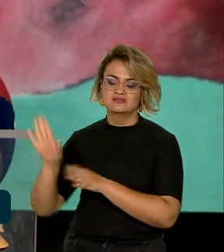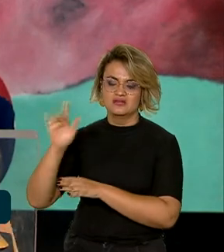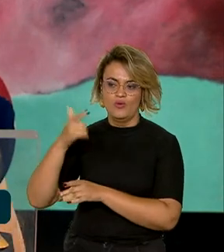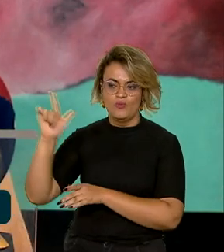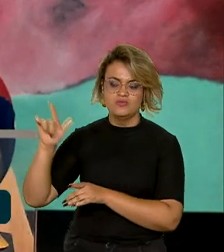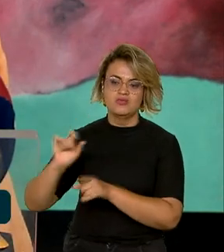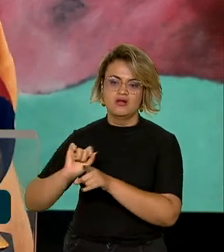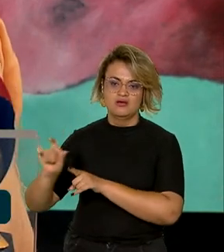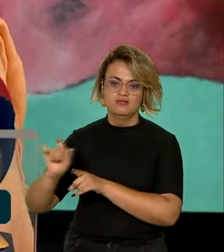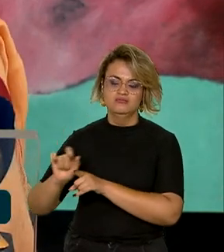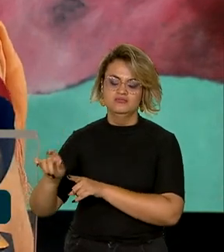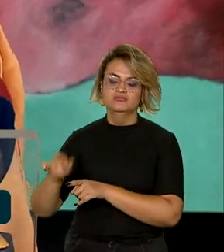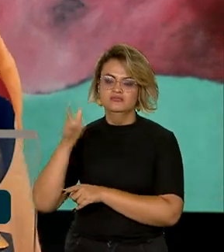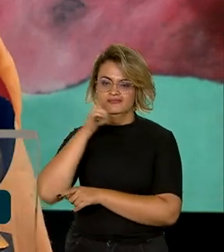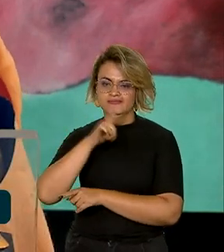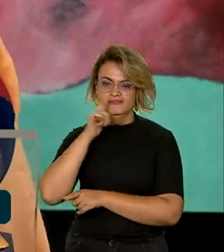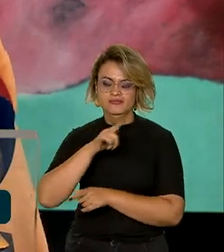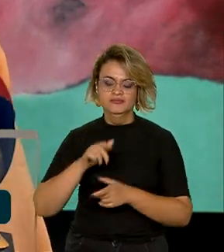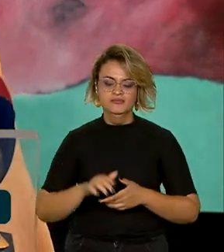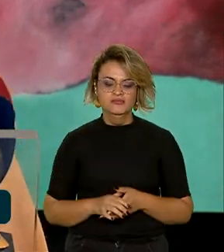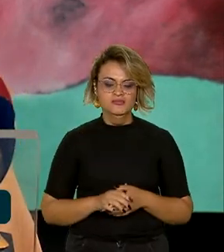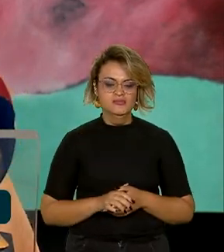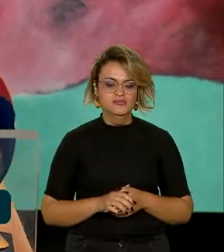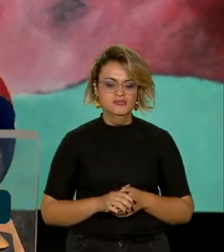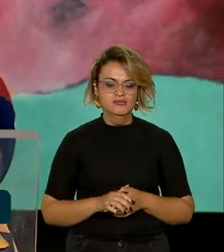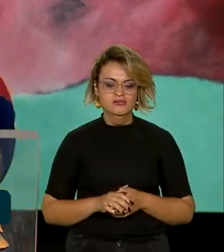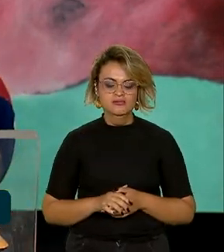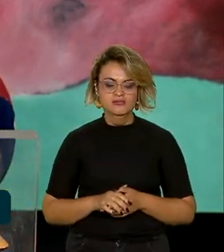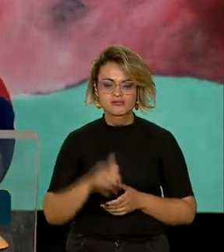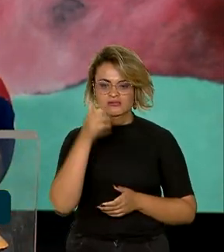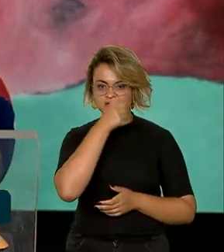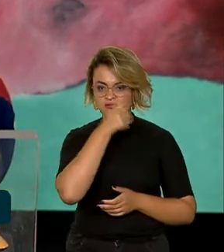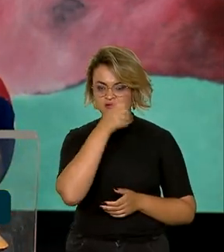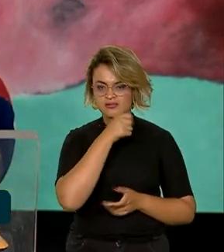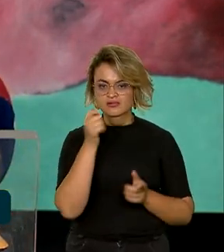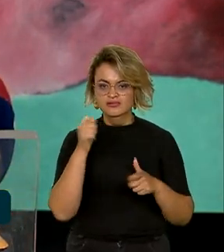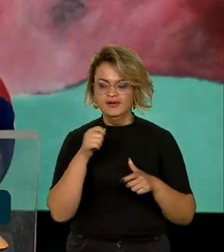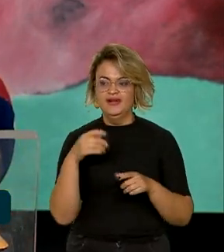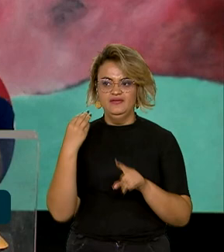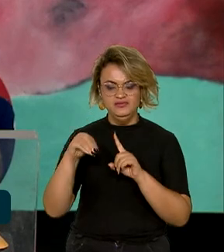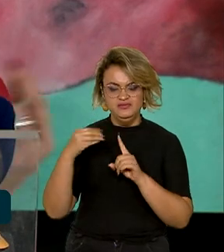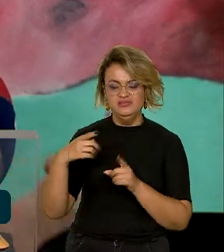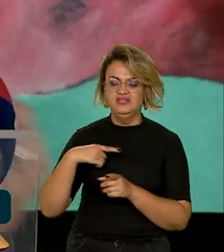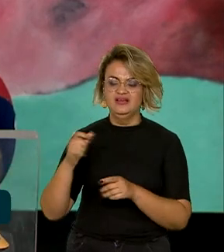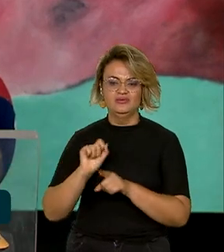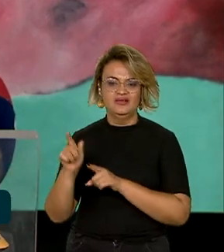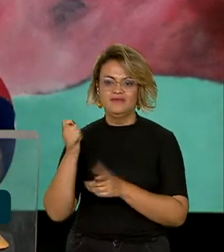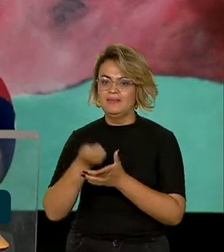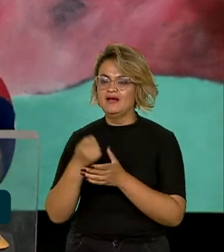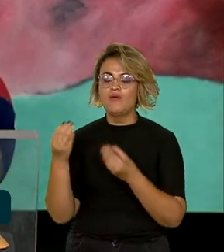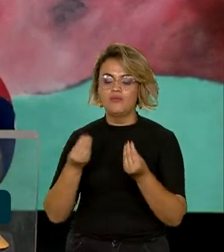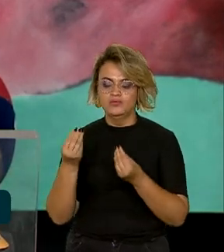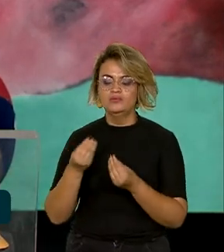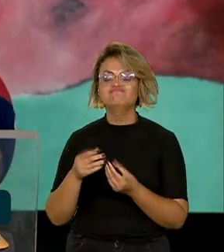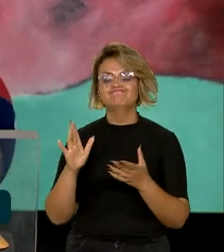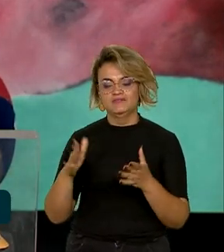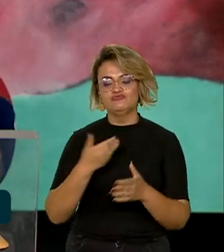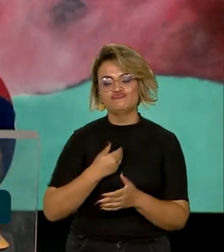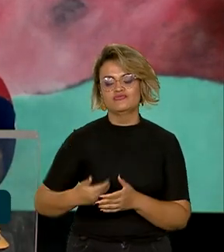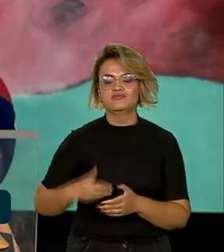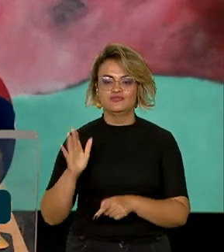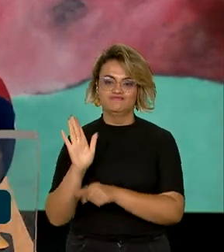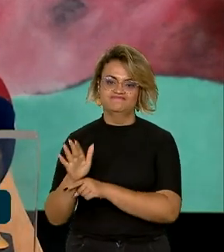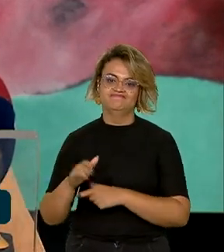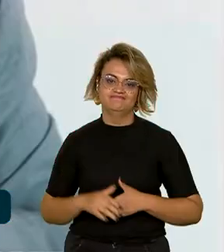não ficar por prejuízo da sua situação de vulnerabilidade, não só social, mas de